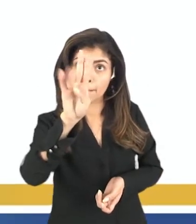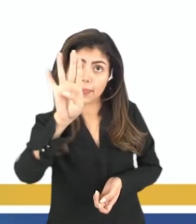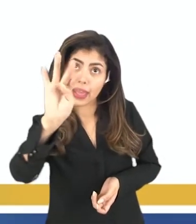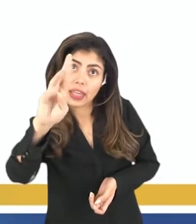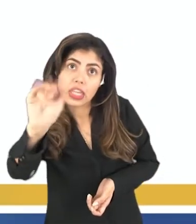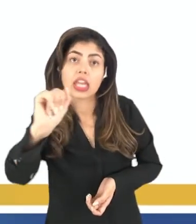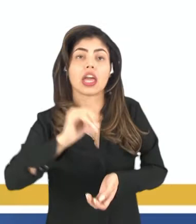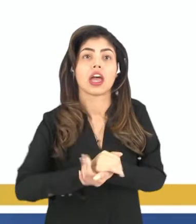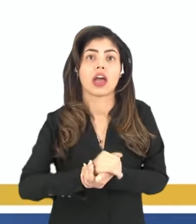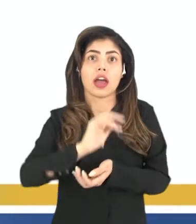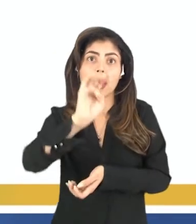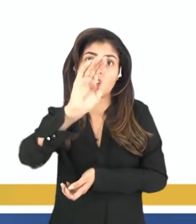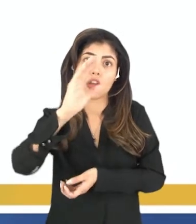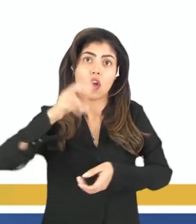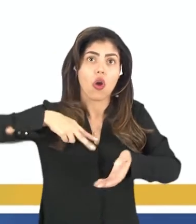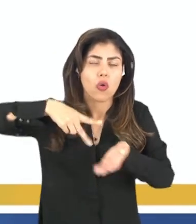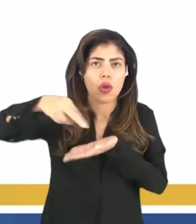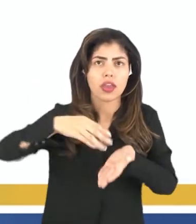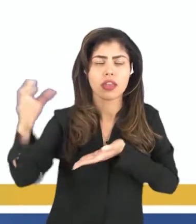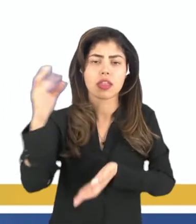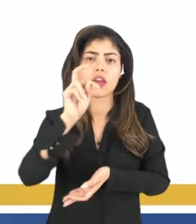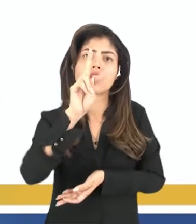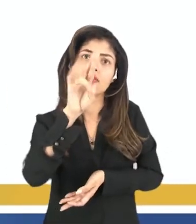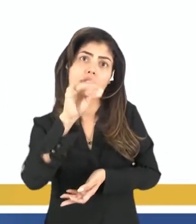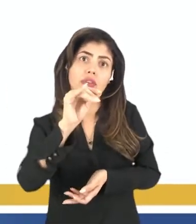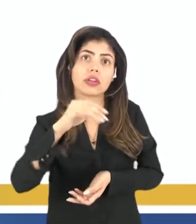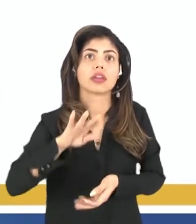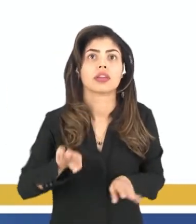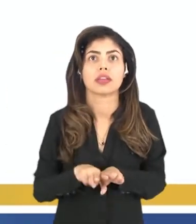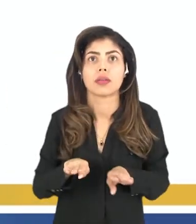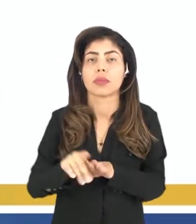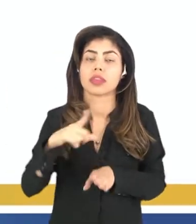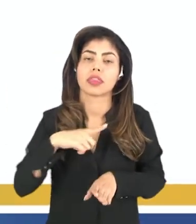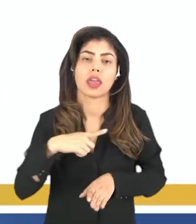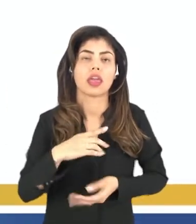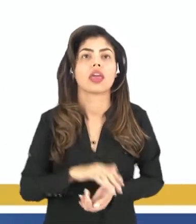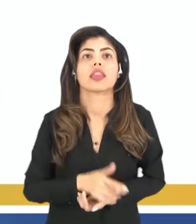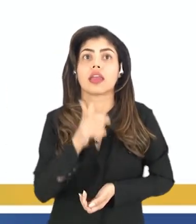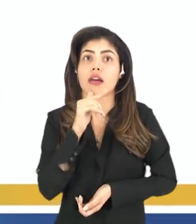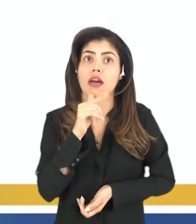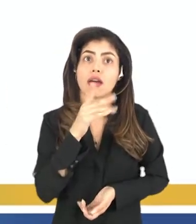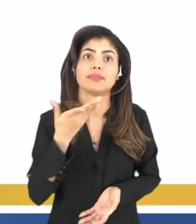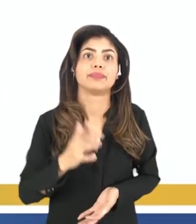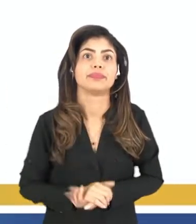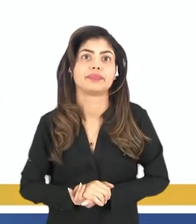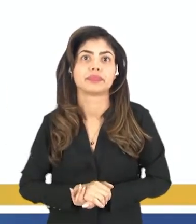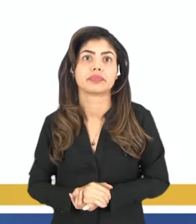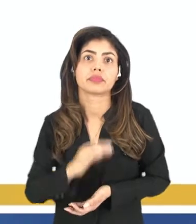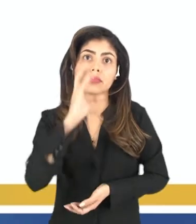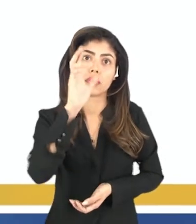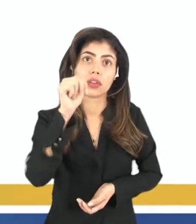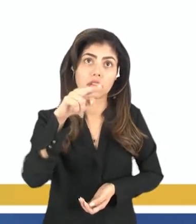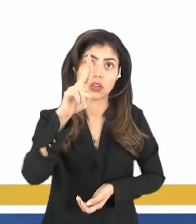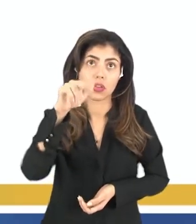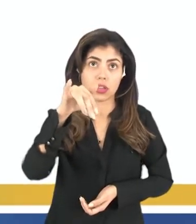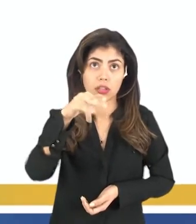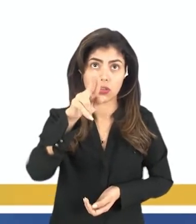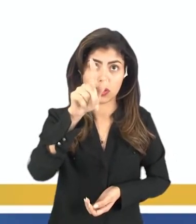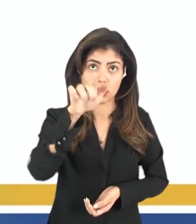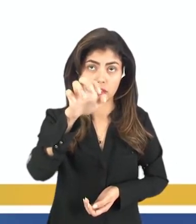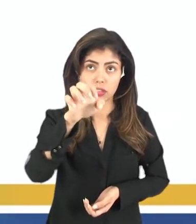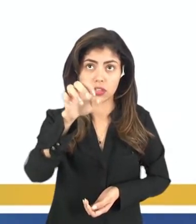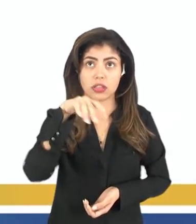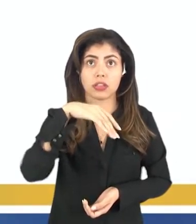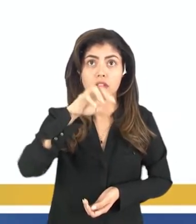corrida de aventura e o trekking, né? E a gente tem também os esportes praticados na água. Nós temos a